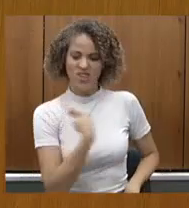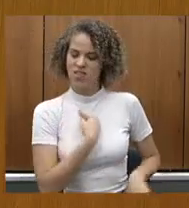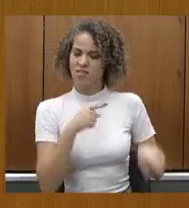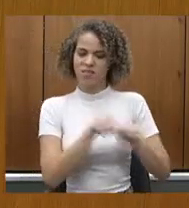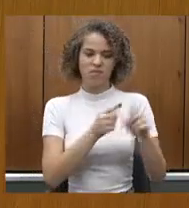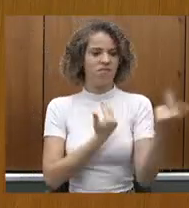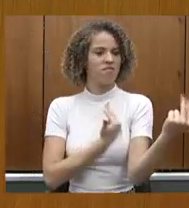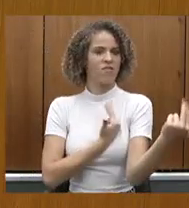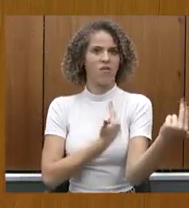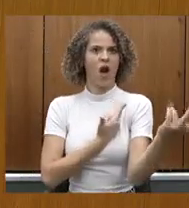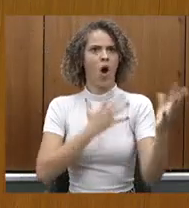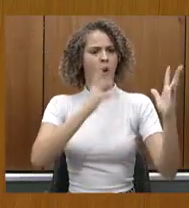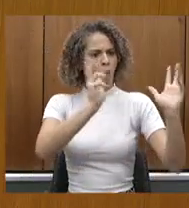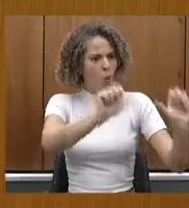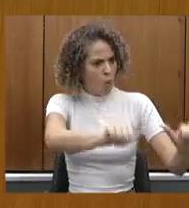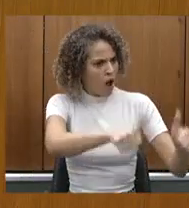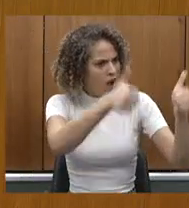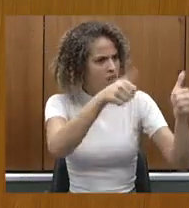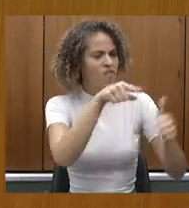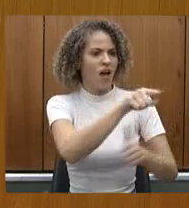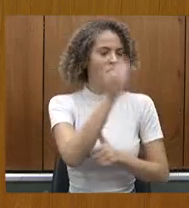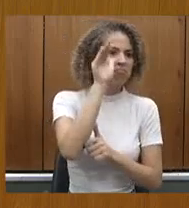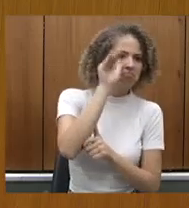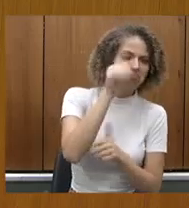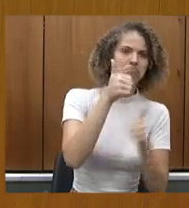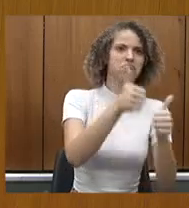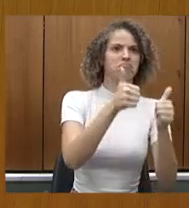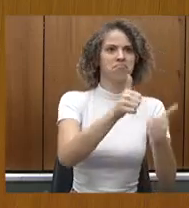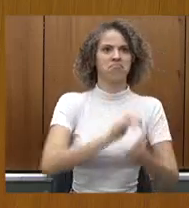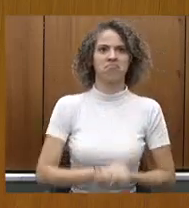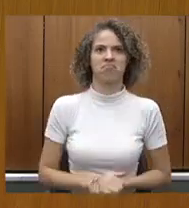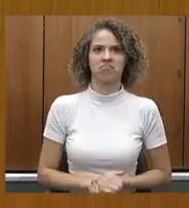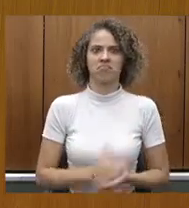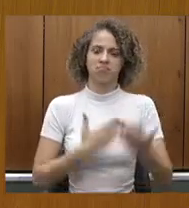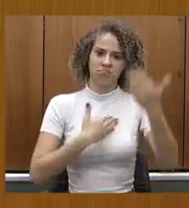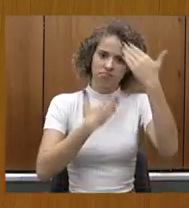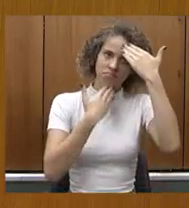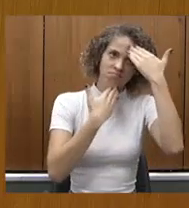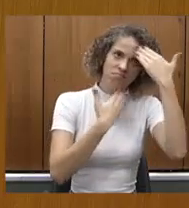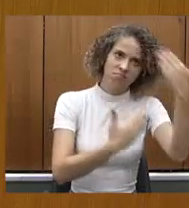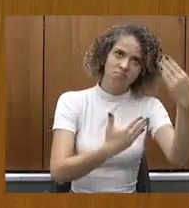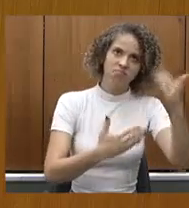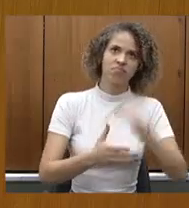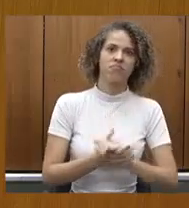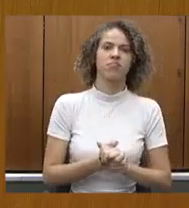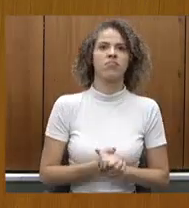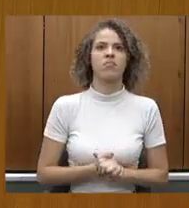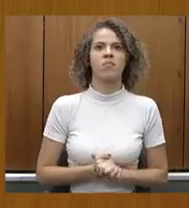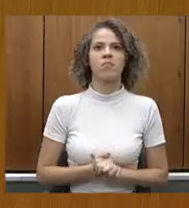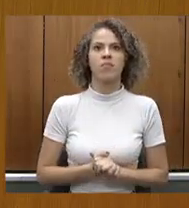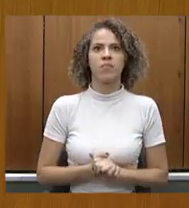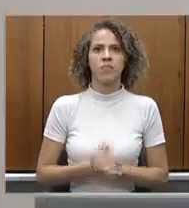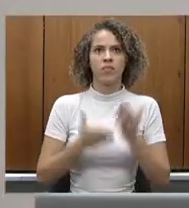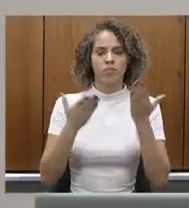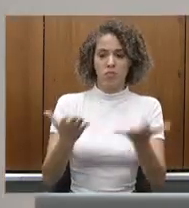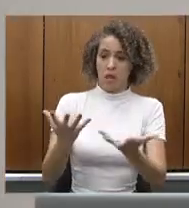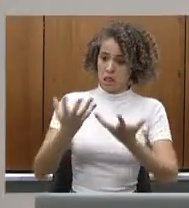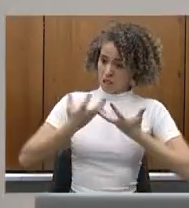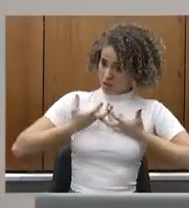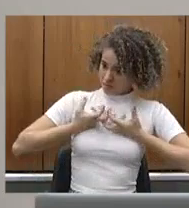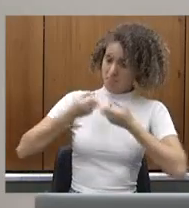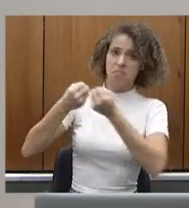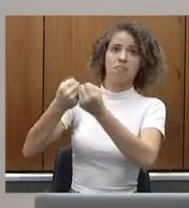qualificação e dessa estirpe. Muito obrigada pelo reconhecimento e pelo apoio e